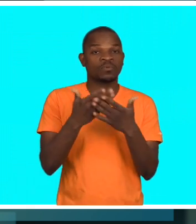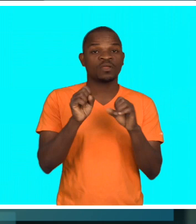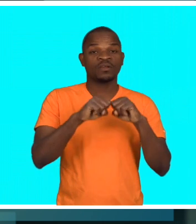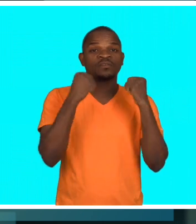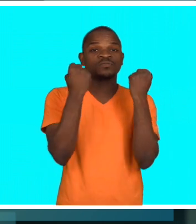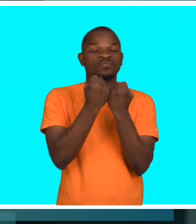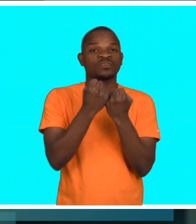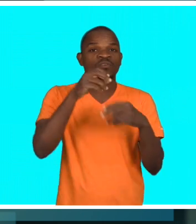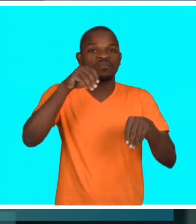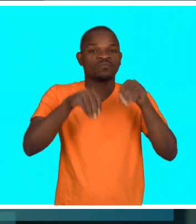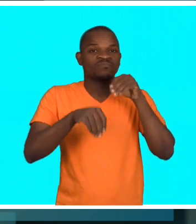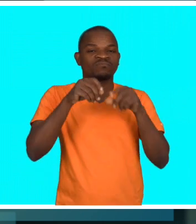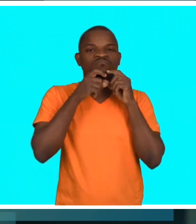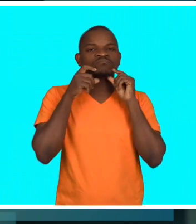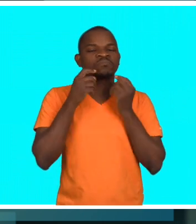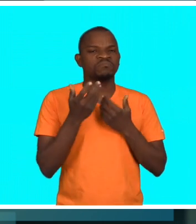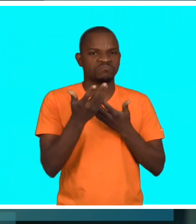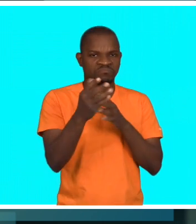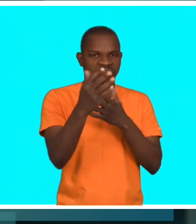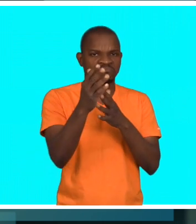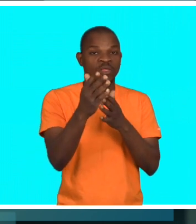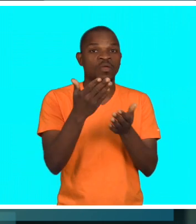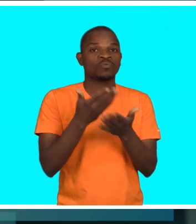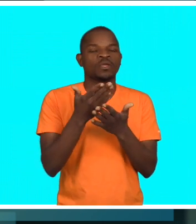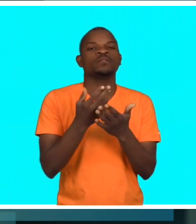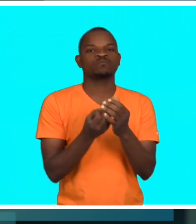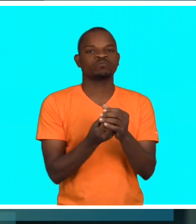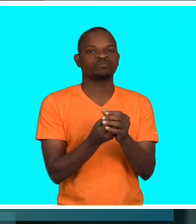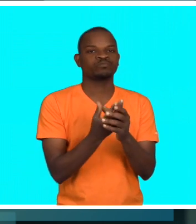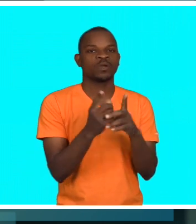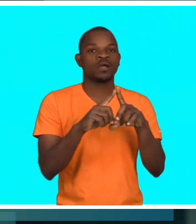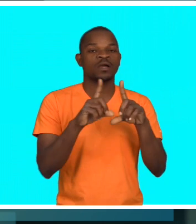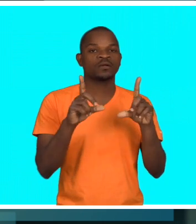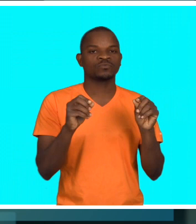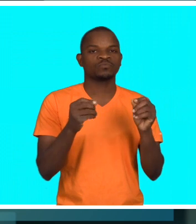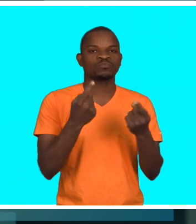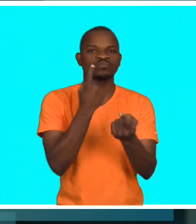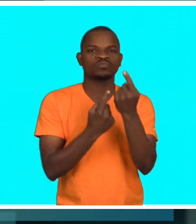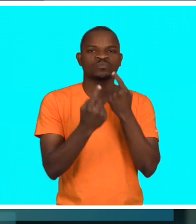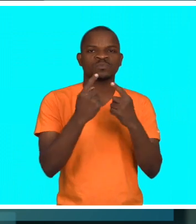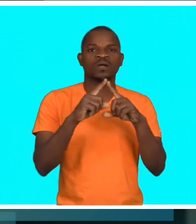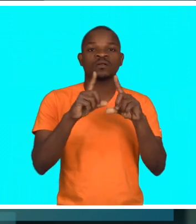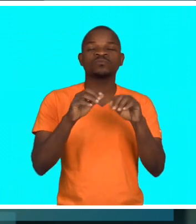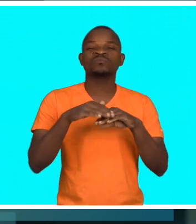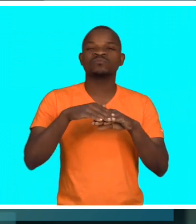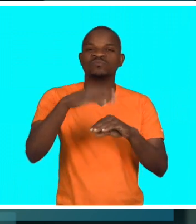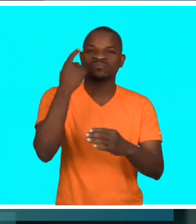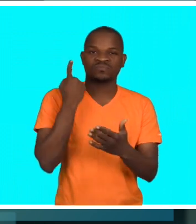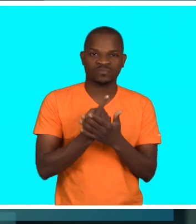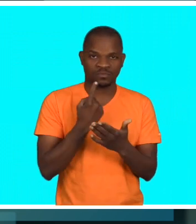Votar Moçambique, tanto parabéns. Foi bom ter-se fundado esse consórcio para falar de uma questão tão